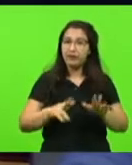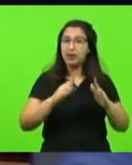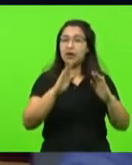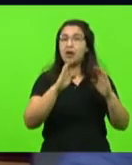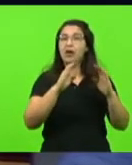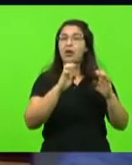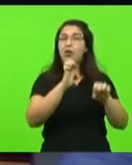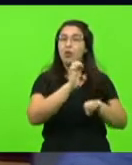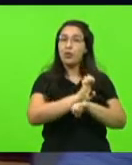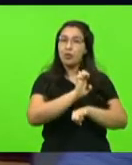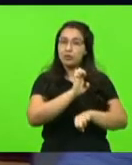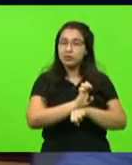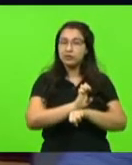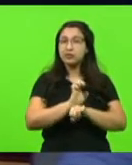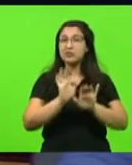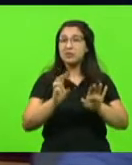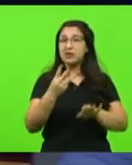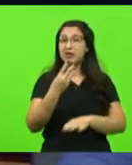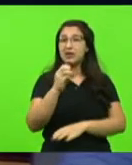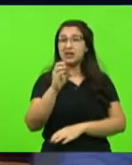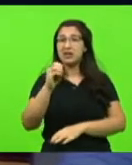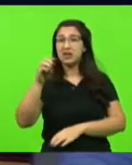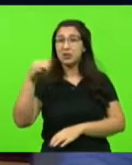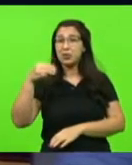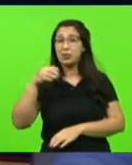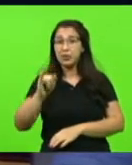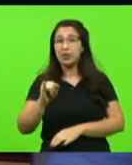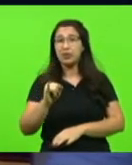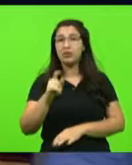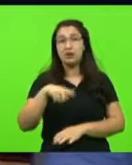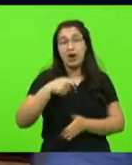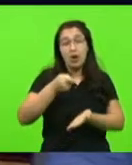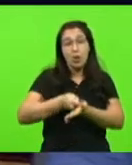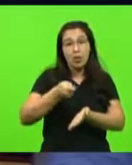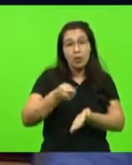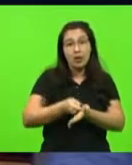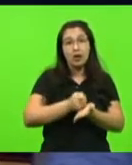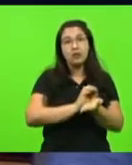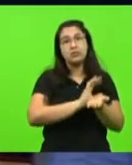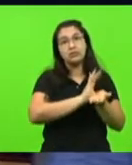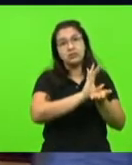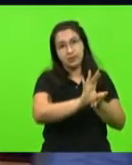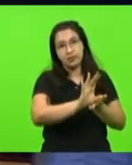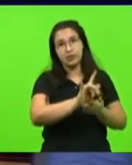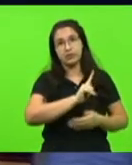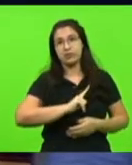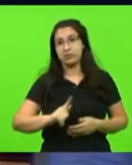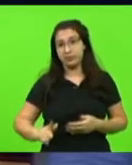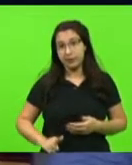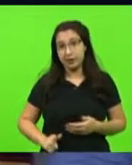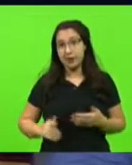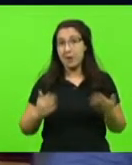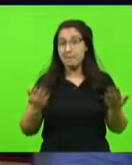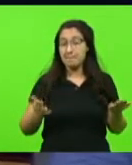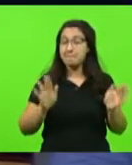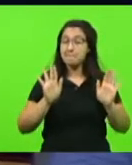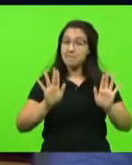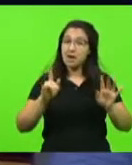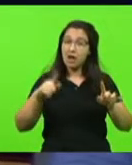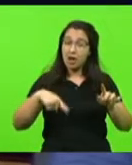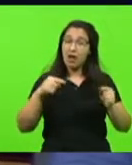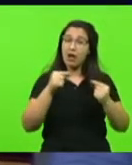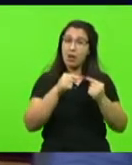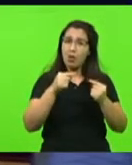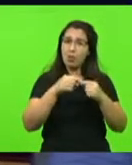apenas 300 milhões poderia ser obrigação do governo investir nas rodovias. nada mais justo,